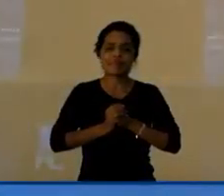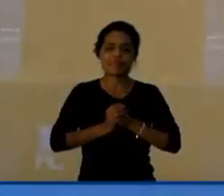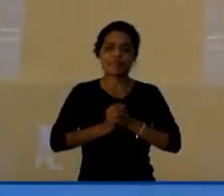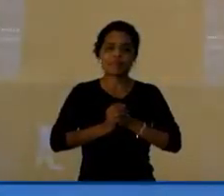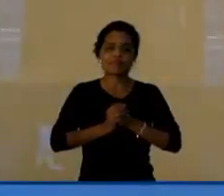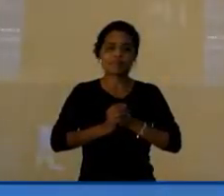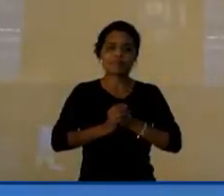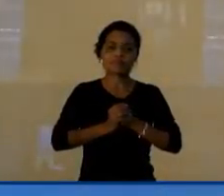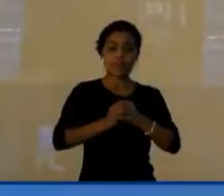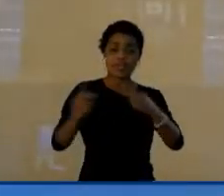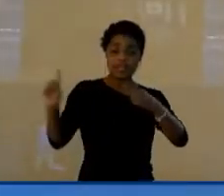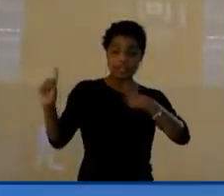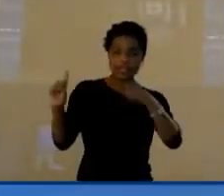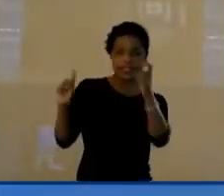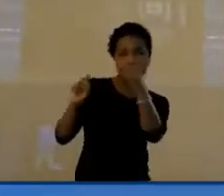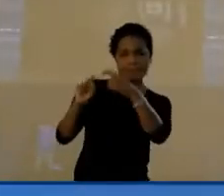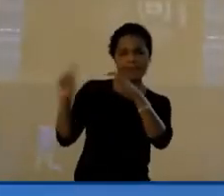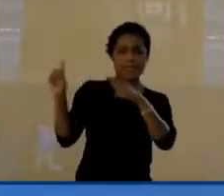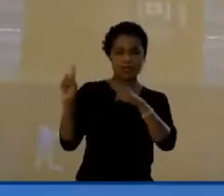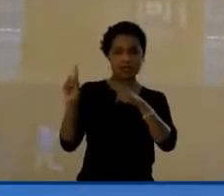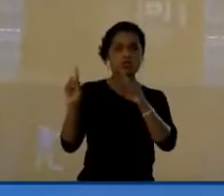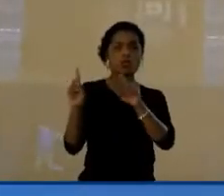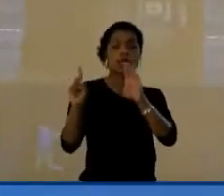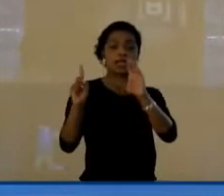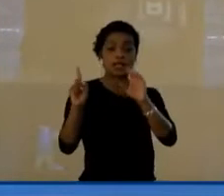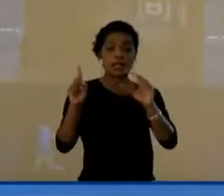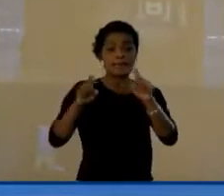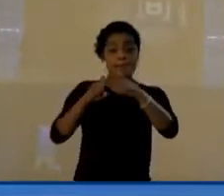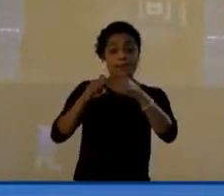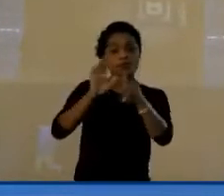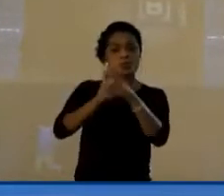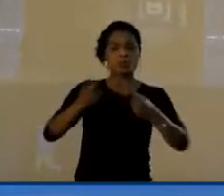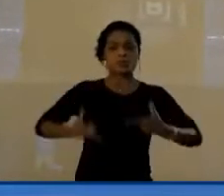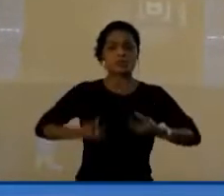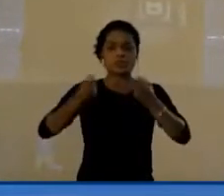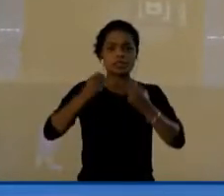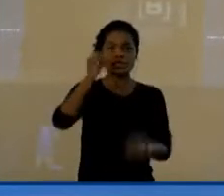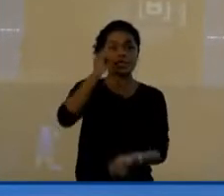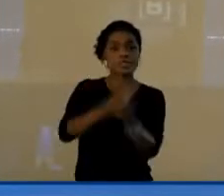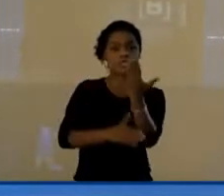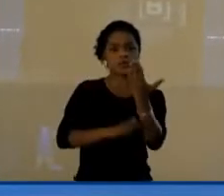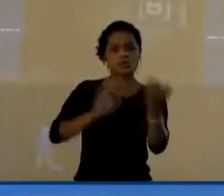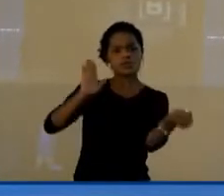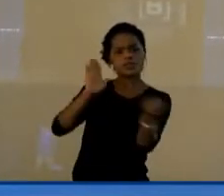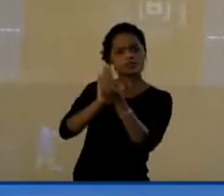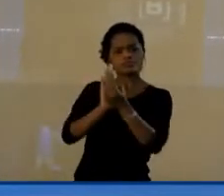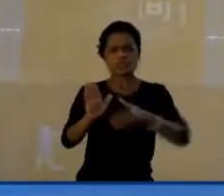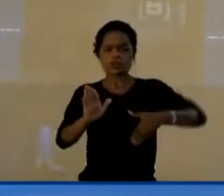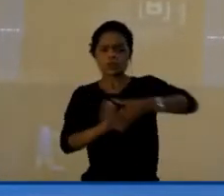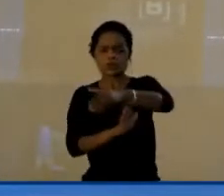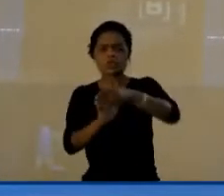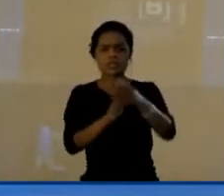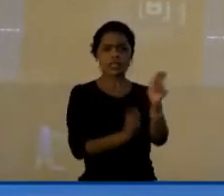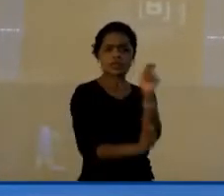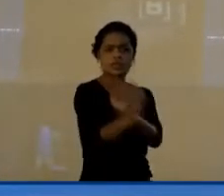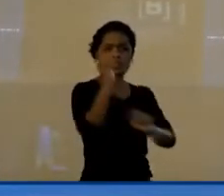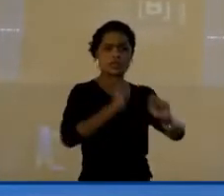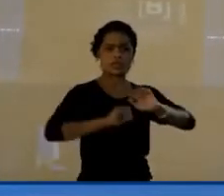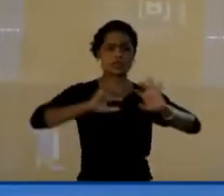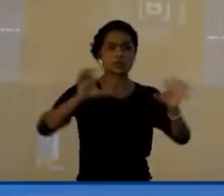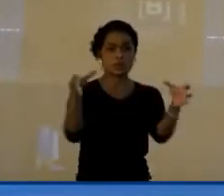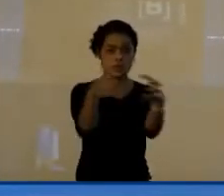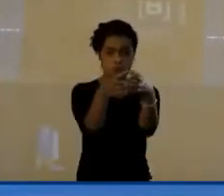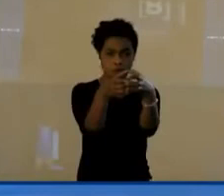Eu sou Bruno Ferrari, Oncologista Clínico, fundador e presidente do Conselho de Administração do Grupo Oncoclínicas.